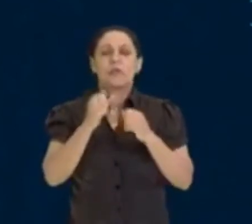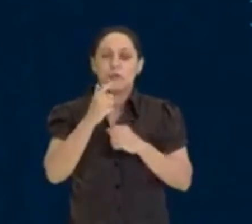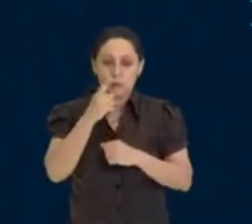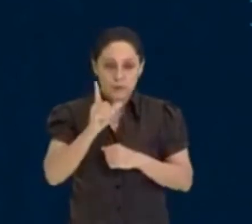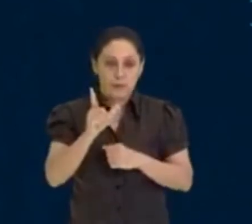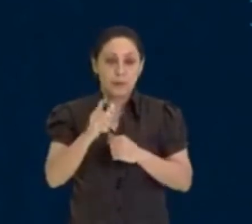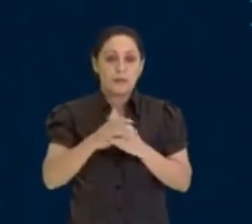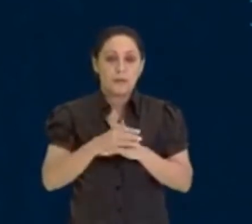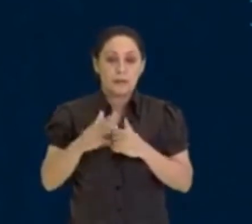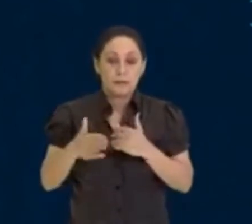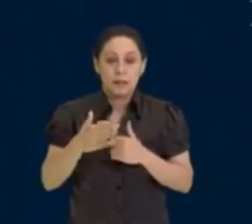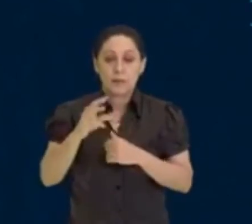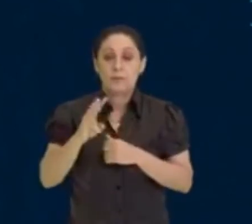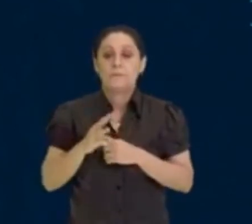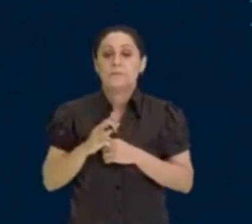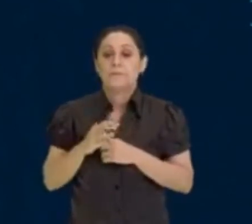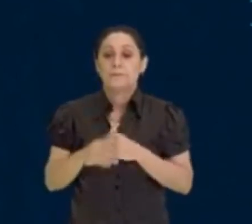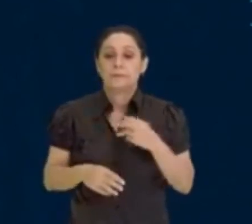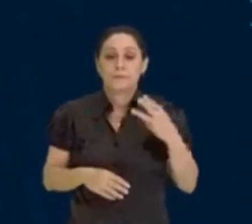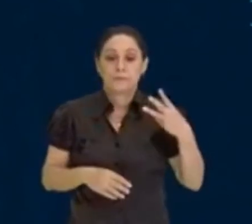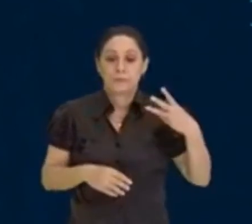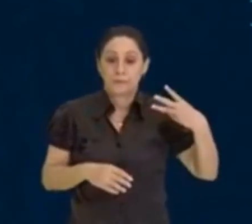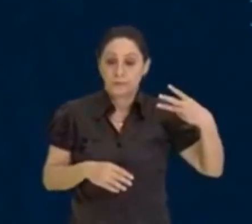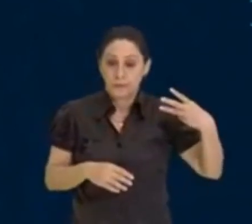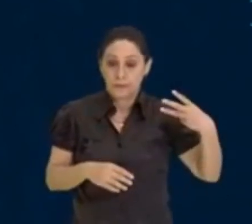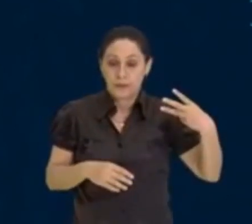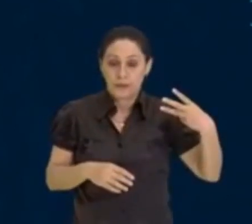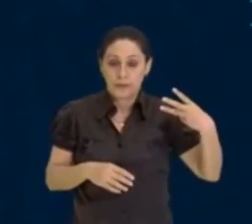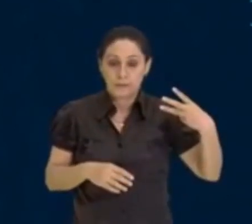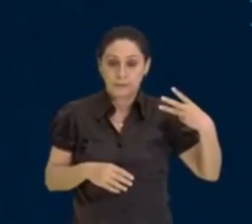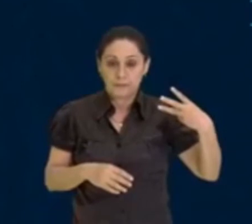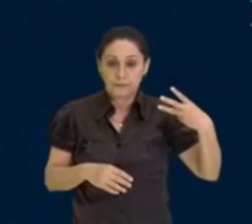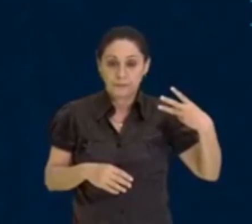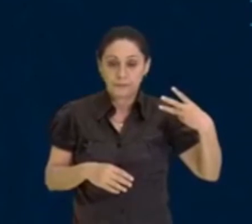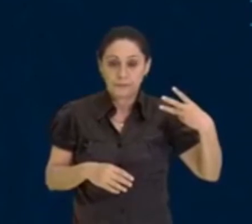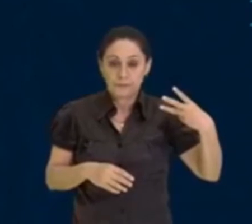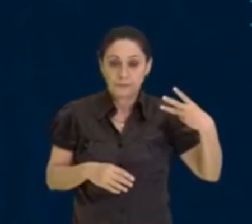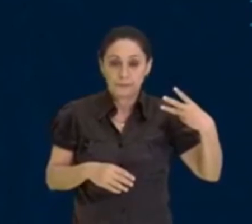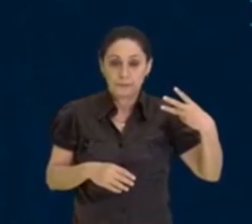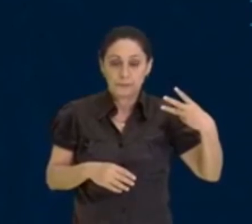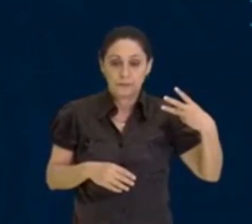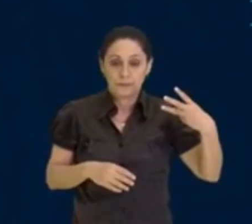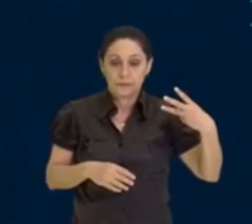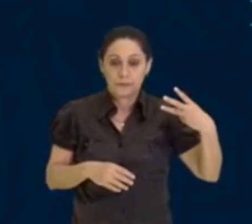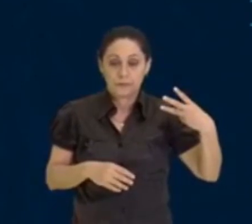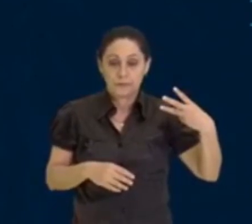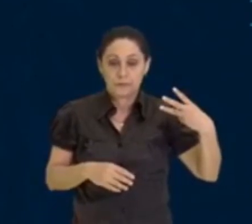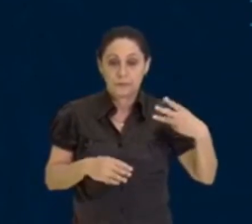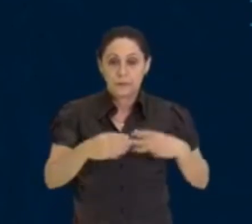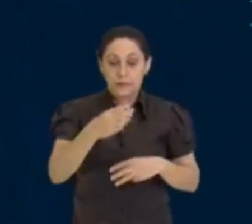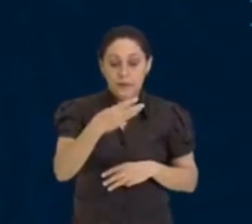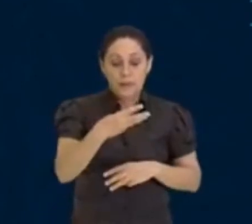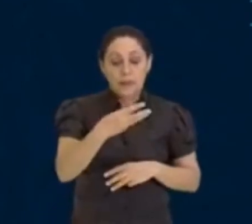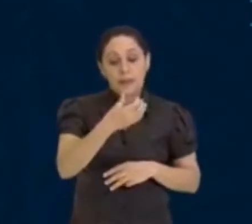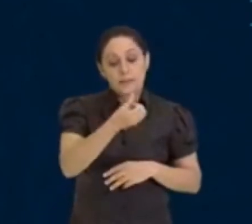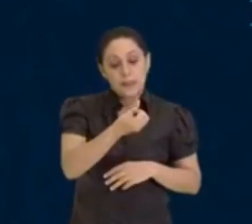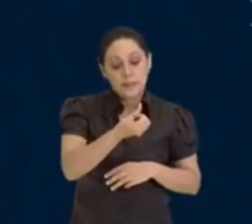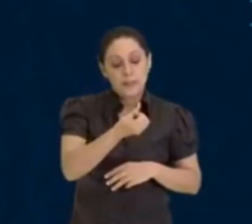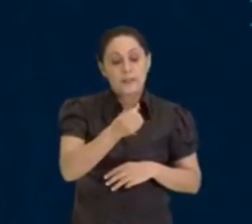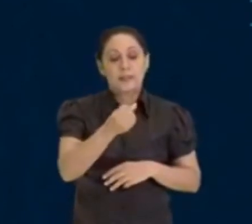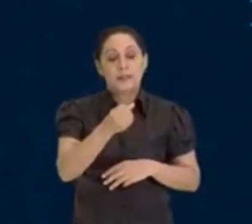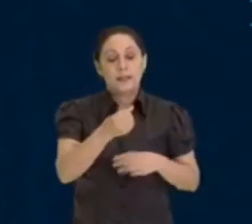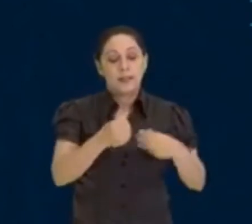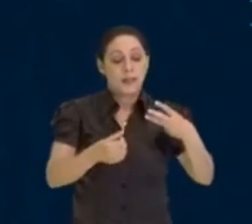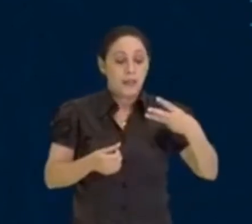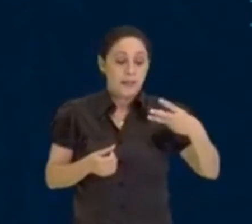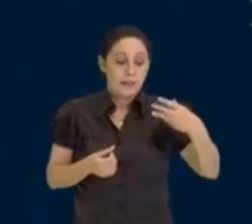aqui, ó, vai ser o 3, que é o número primo. 6 dividido por 3, vai dar 2, então, 63 dividido por